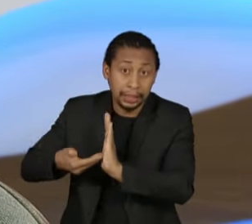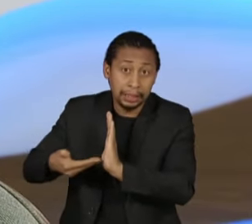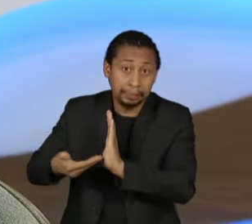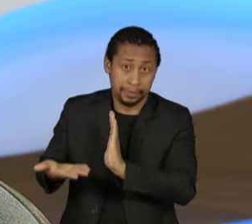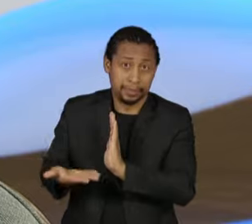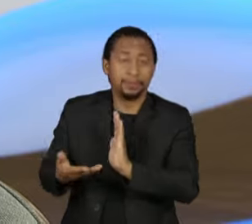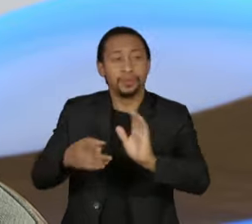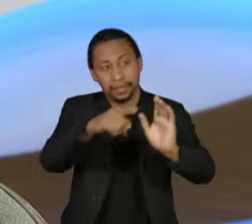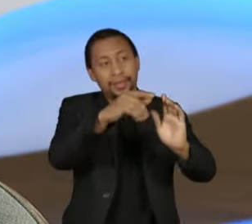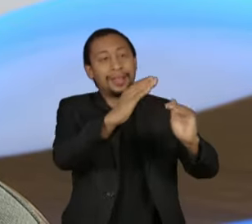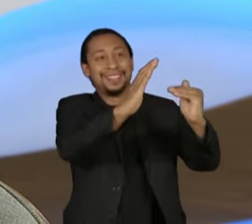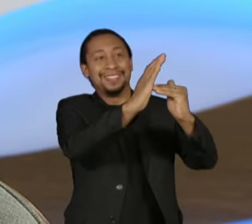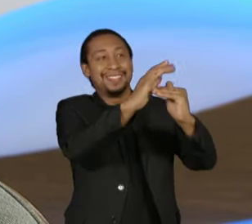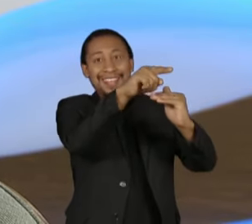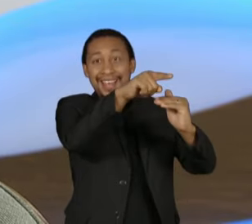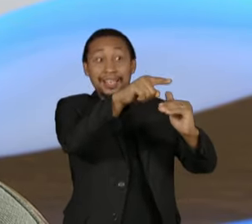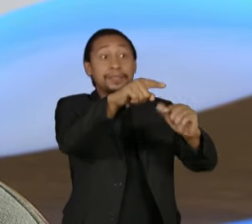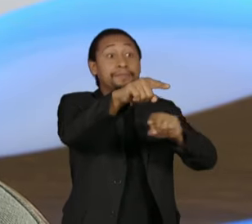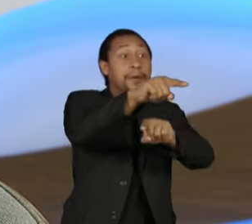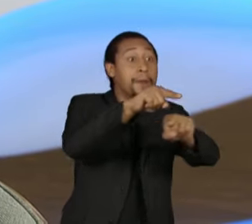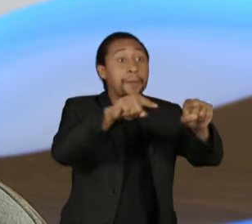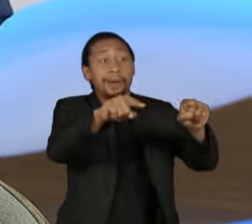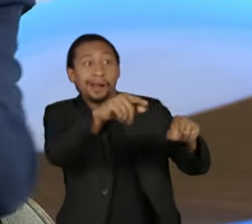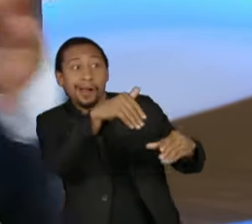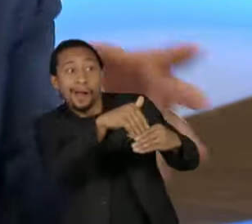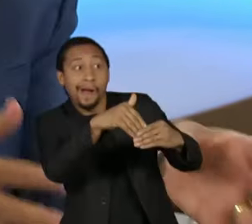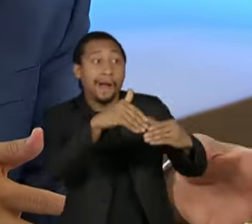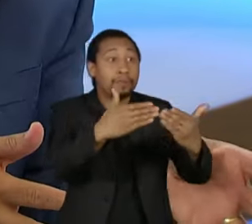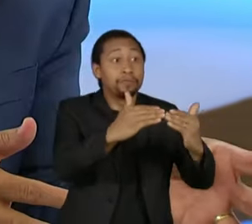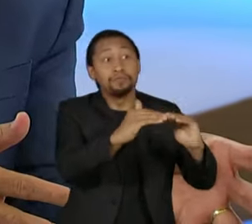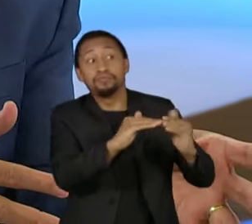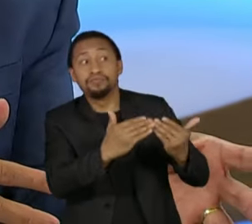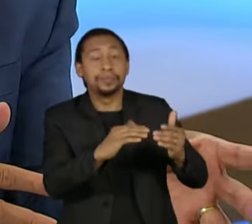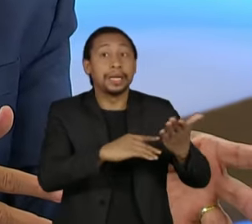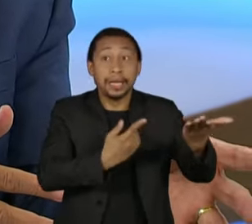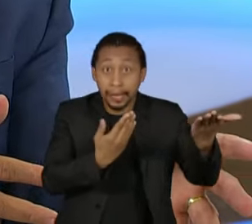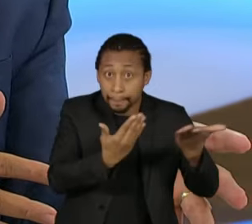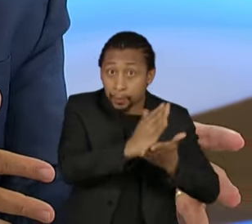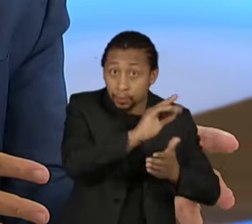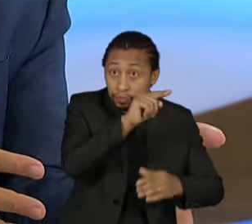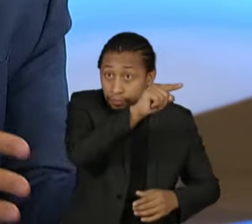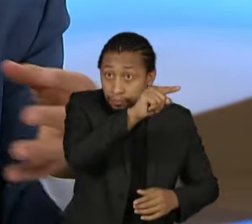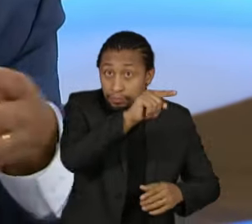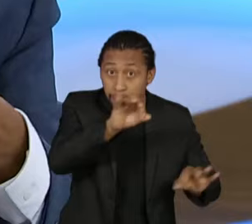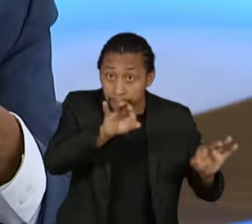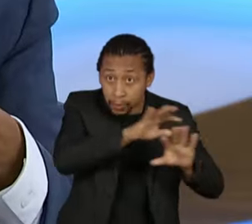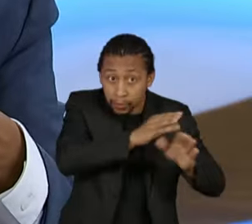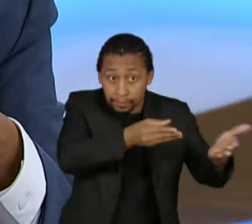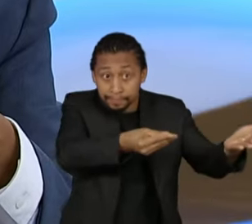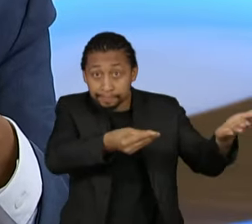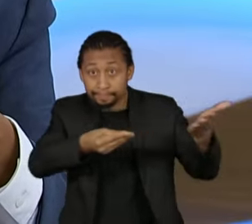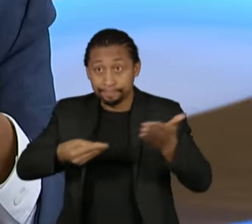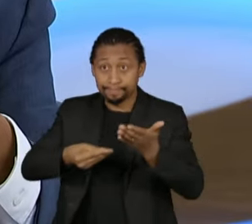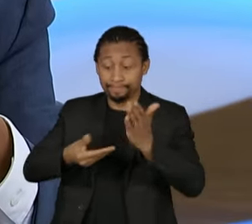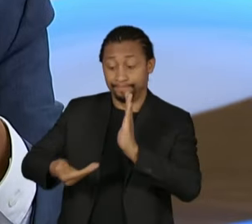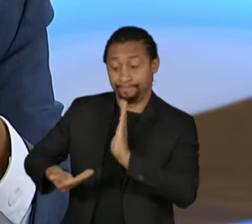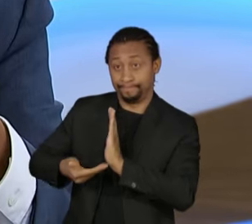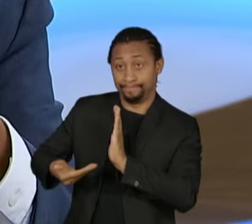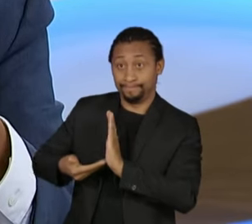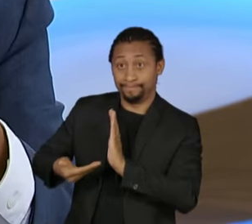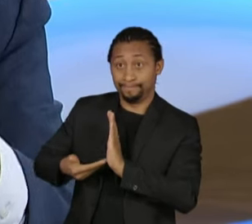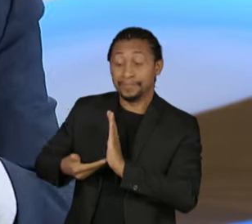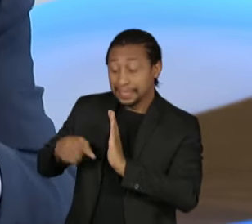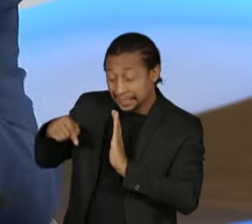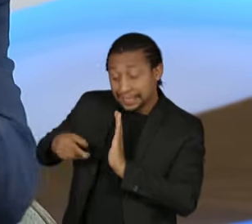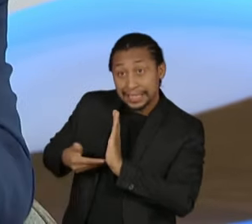a Câmara. Se na Câmara tiver alteração, precisa voltar para o Senado. Qual é o problema grave que a